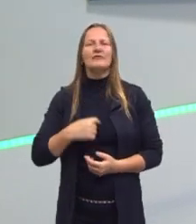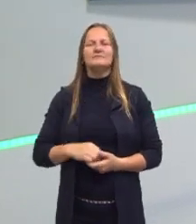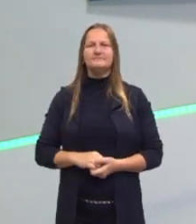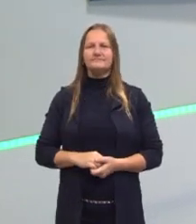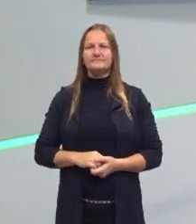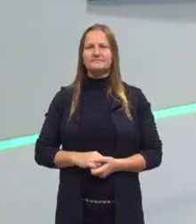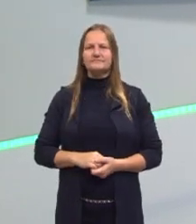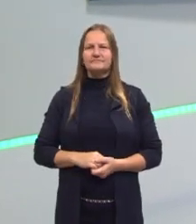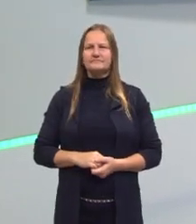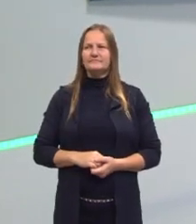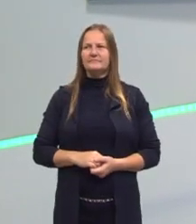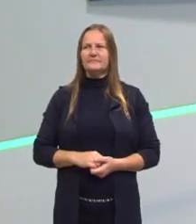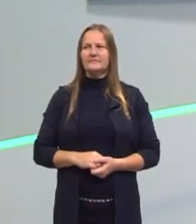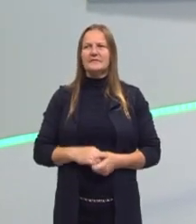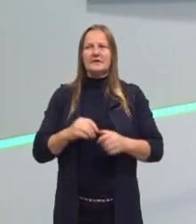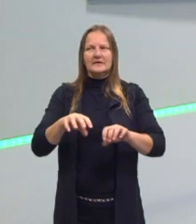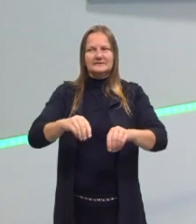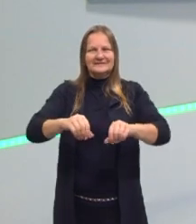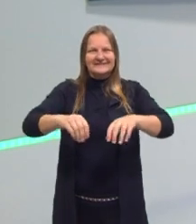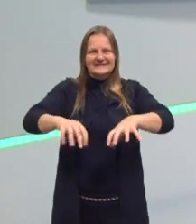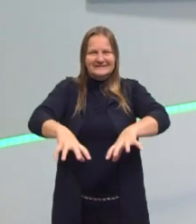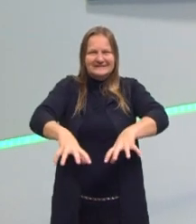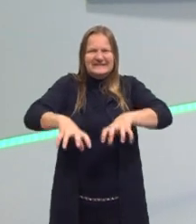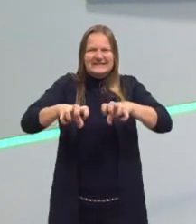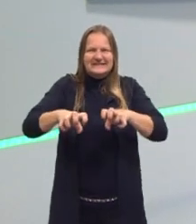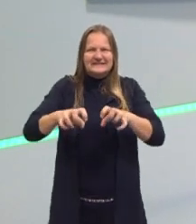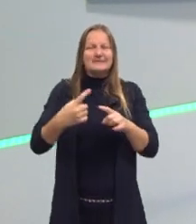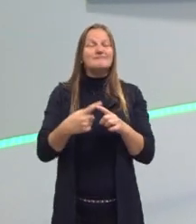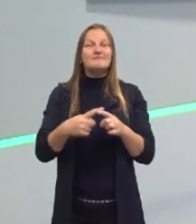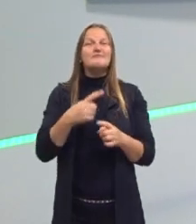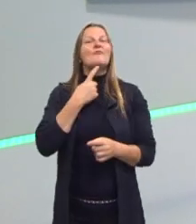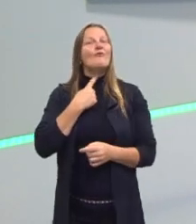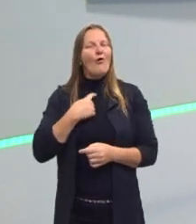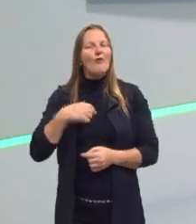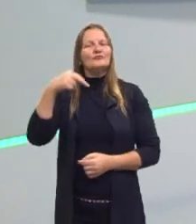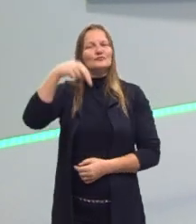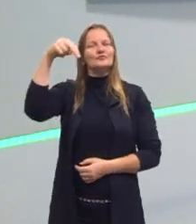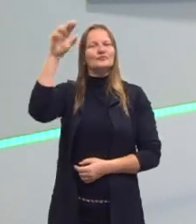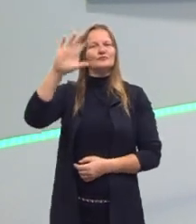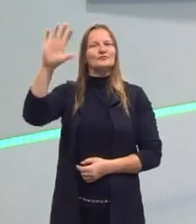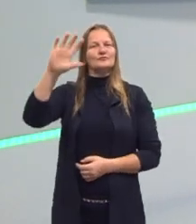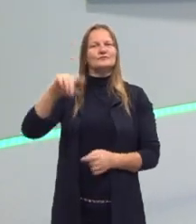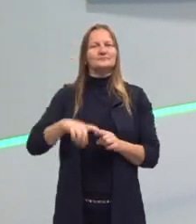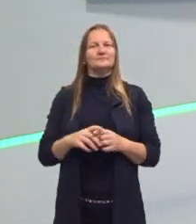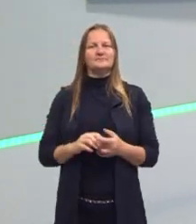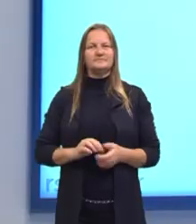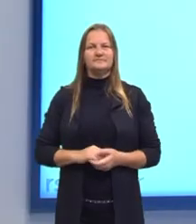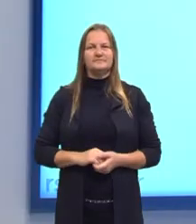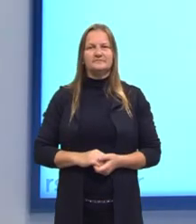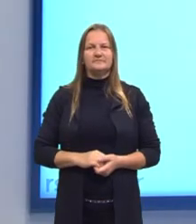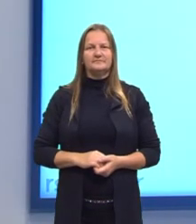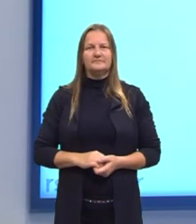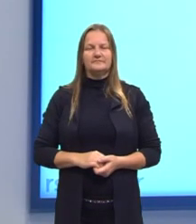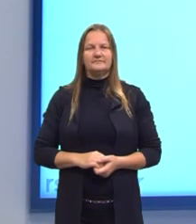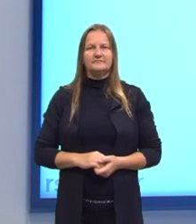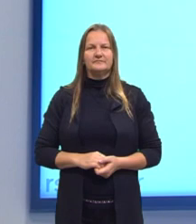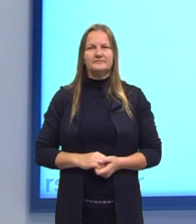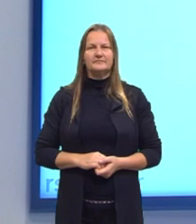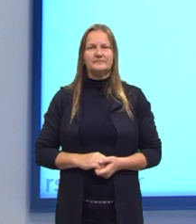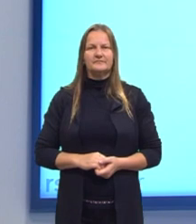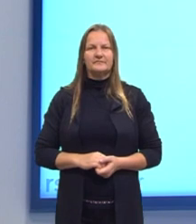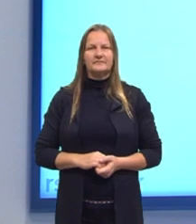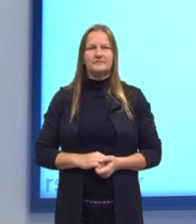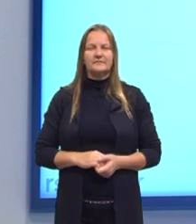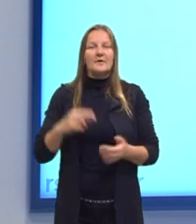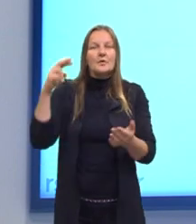situação social de passar seca Mas ele gosta de ser nordestino Considerando-se